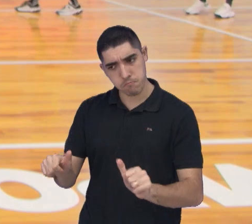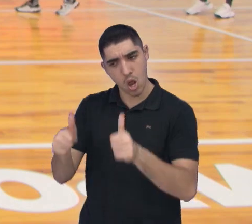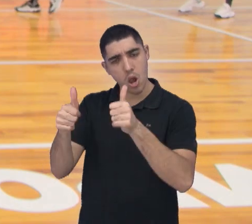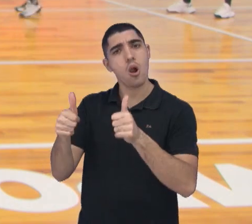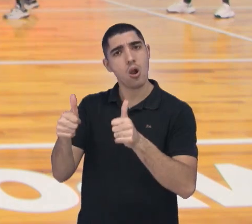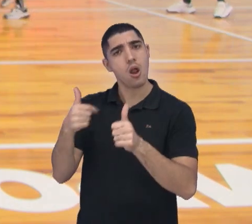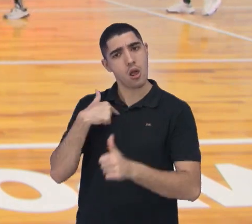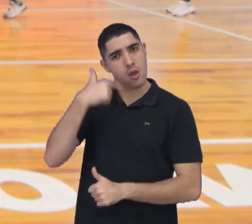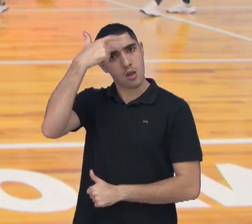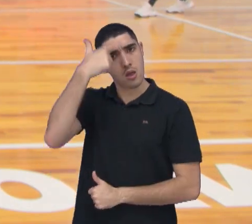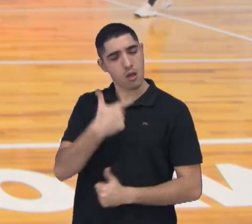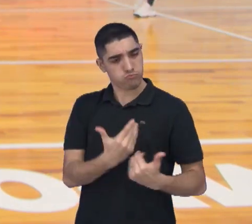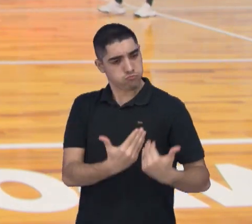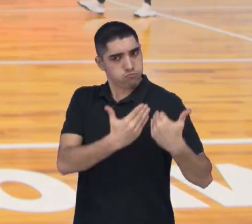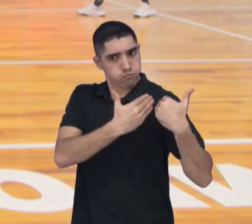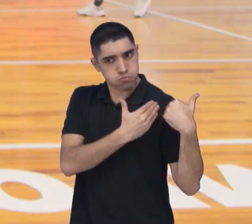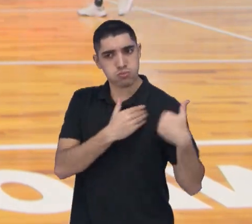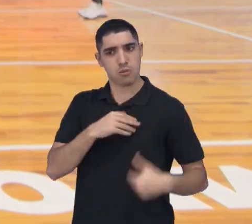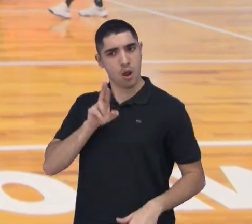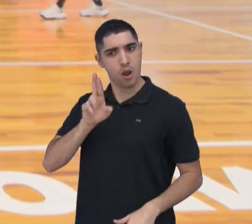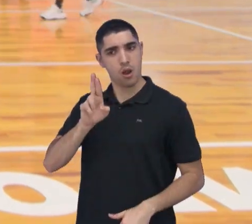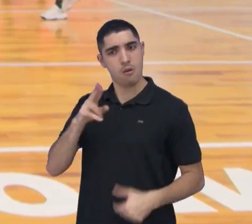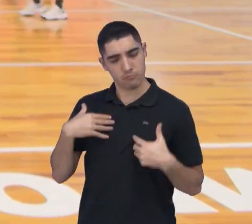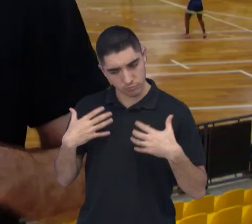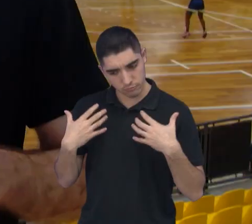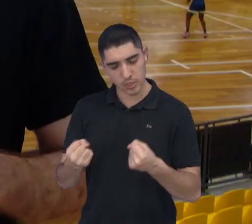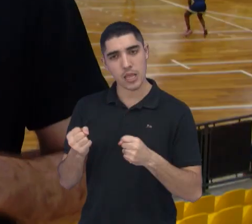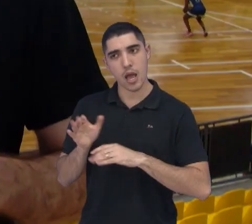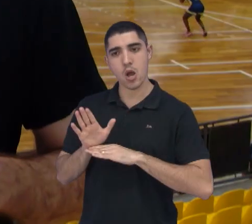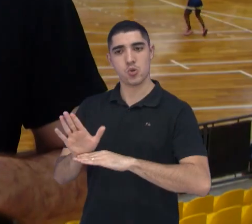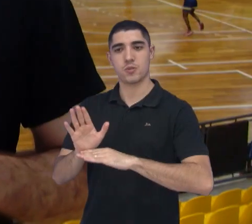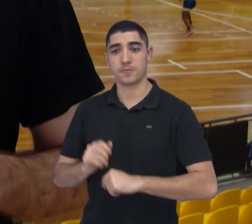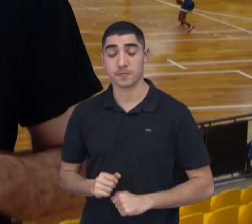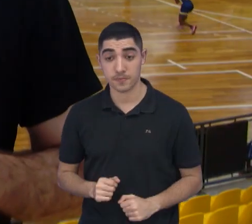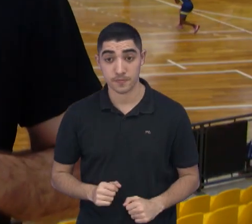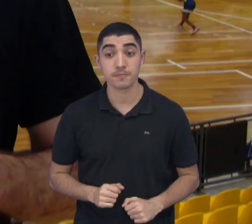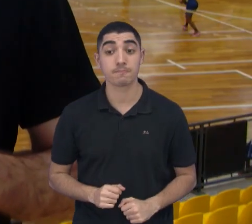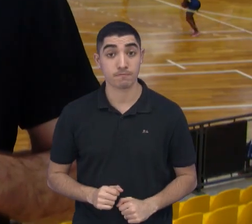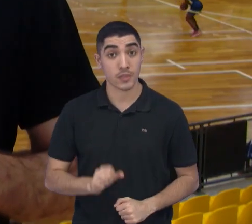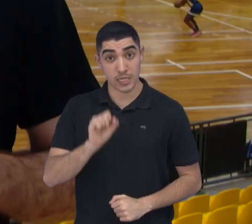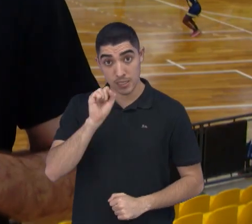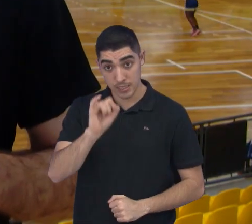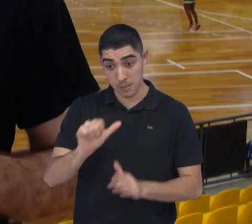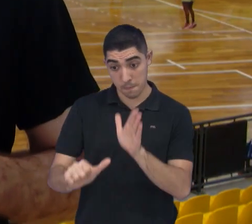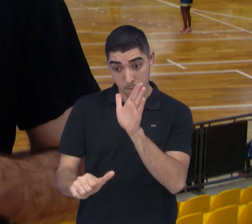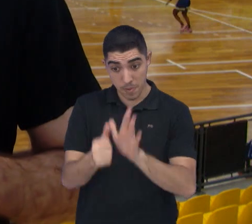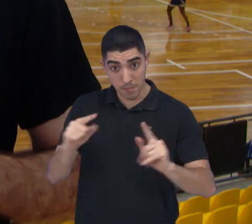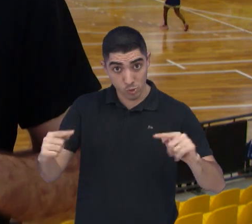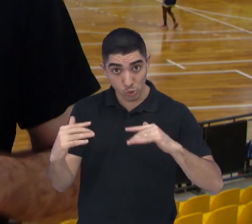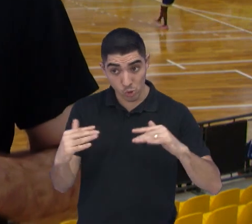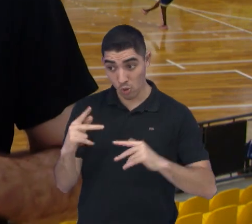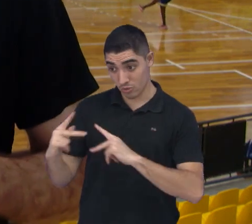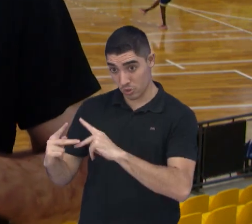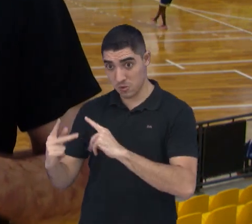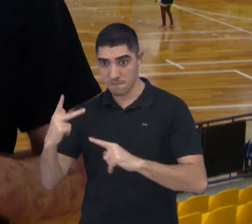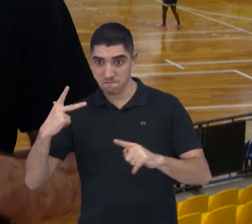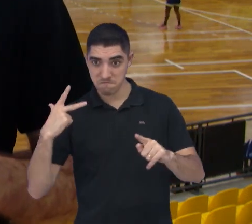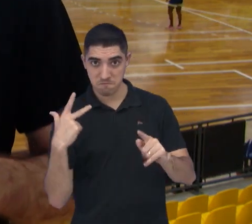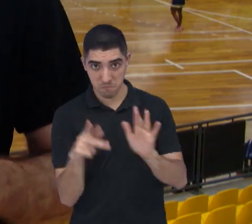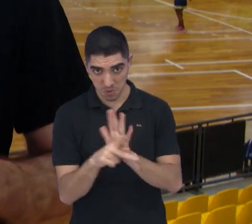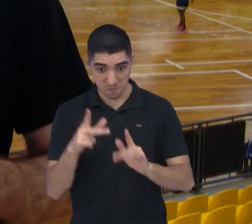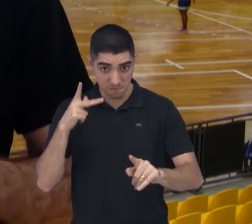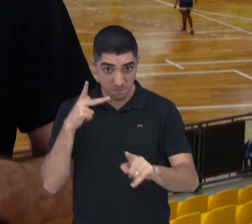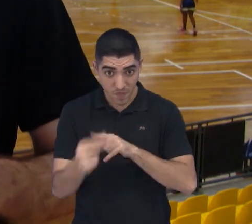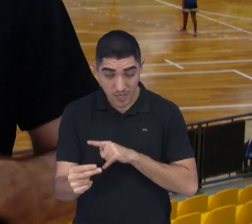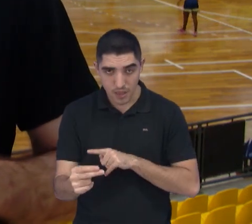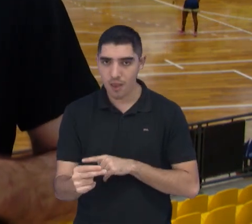essa responsabilidade e passar um pouco do que eu tenho para elas. E uma vitória na estreia fora de casa contra o Ourinhos será